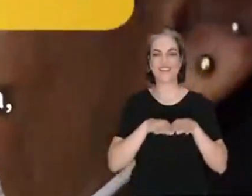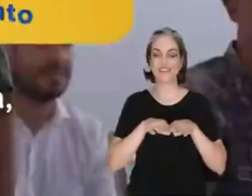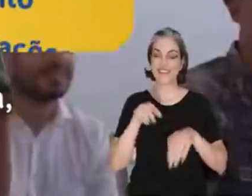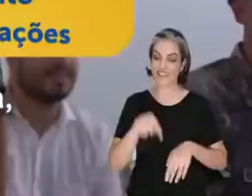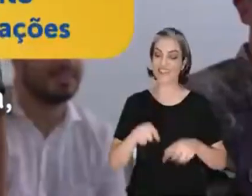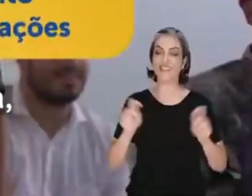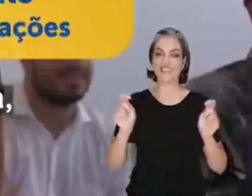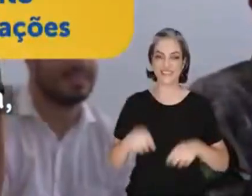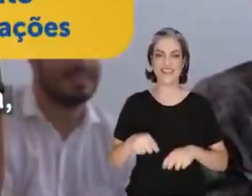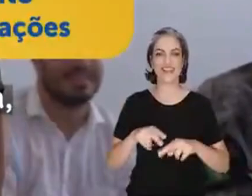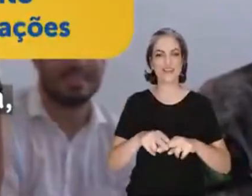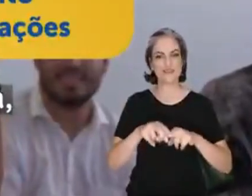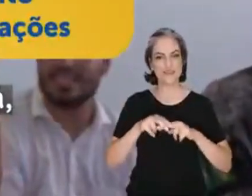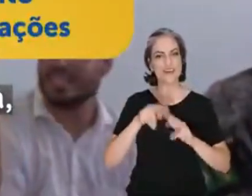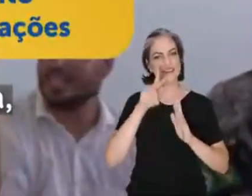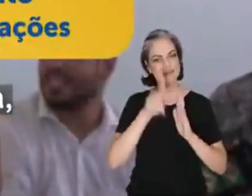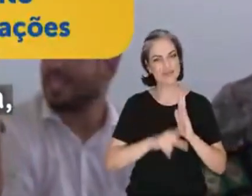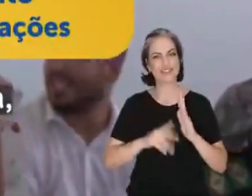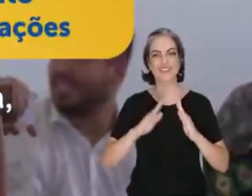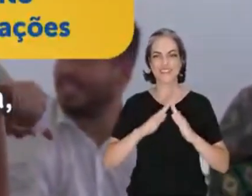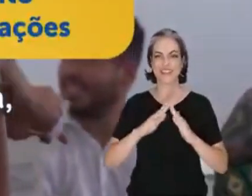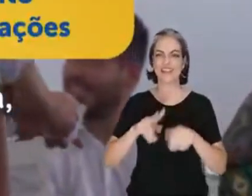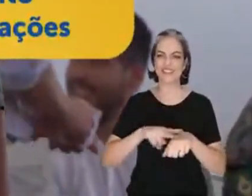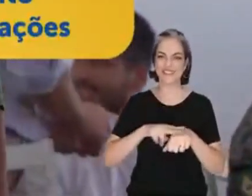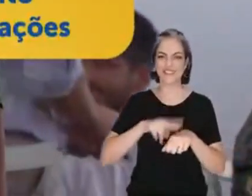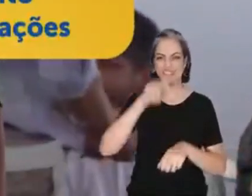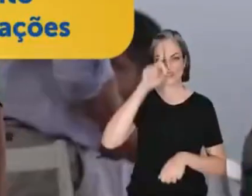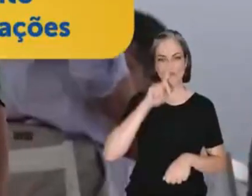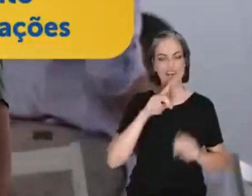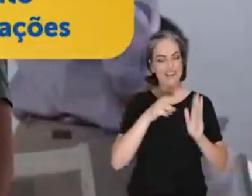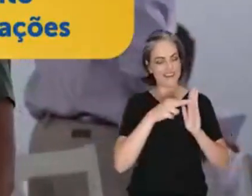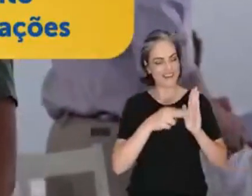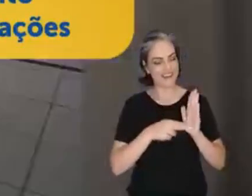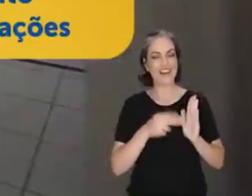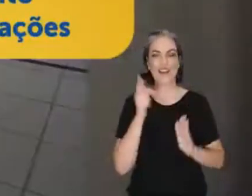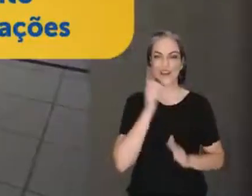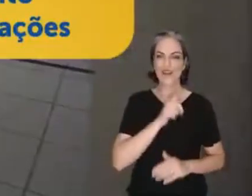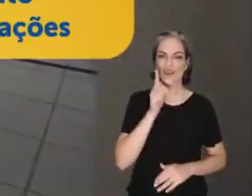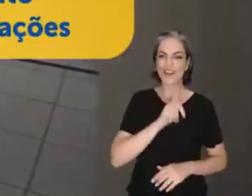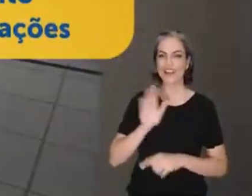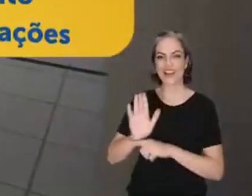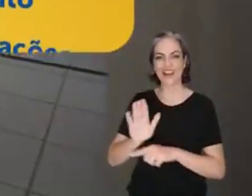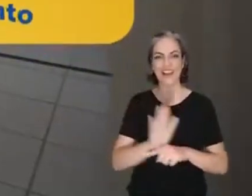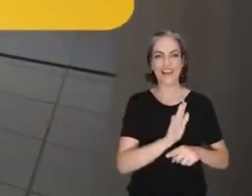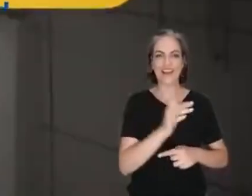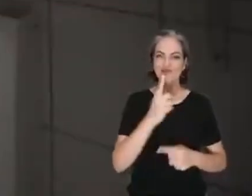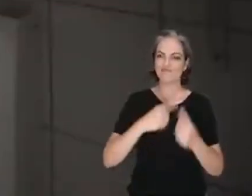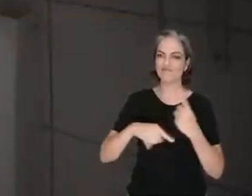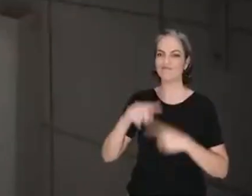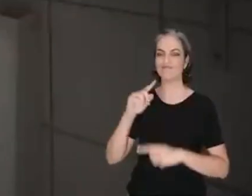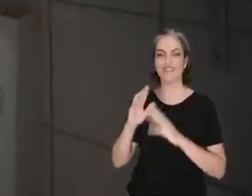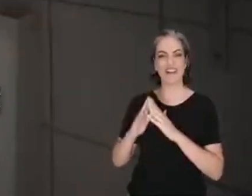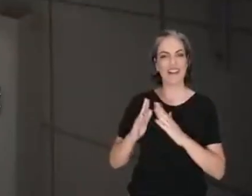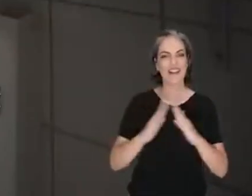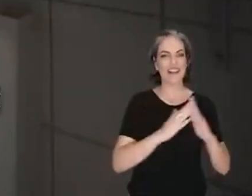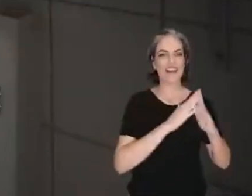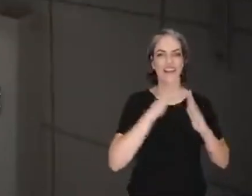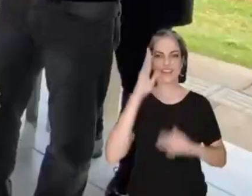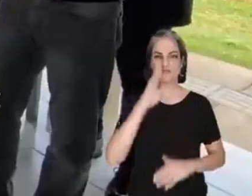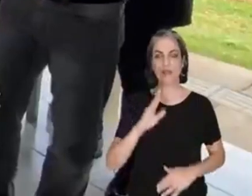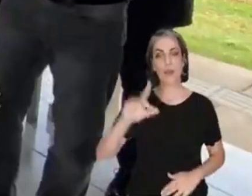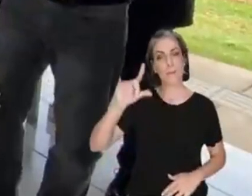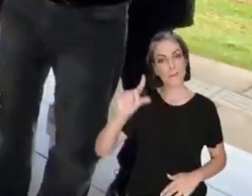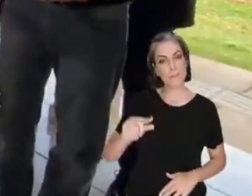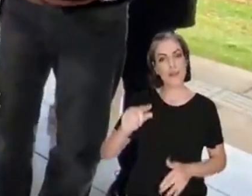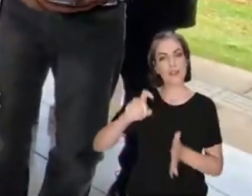possível graças às diretrizes do Casa Verde e Amarela, que tem revolucionado há um ano o acesso à habitação no país com a menor